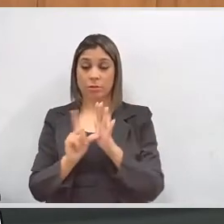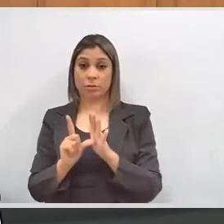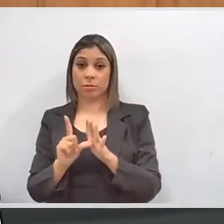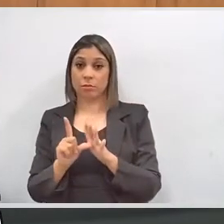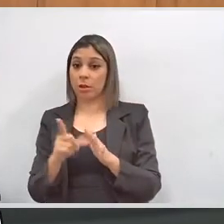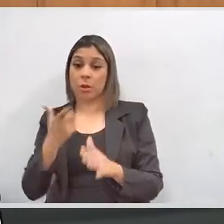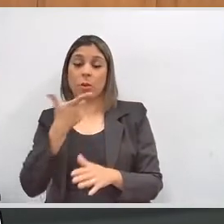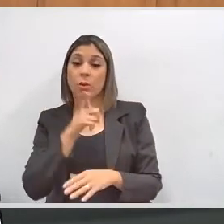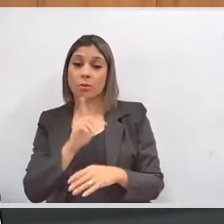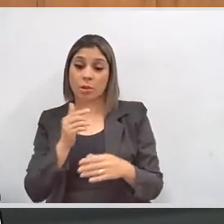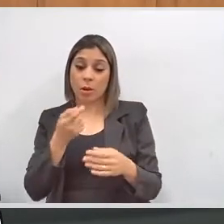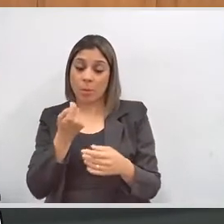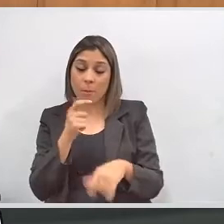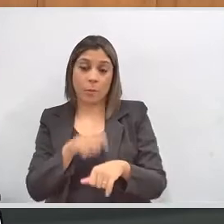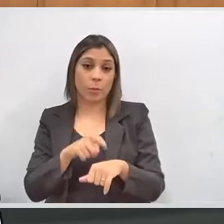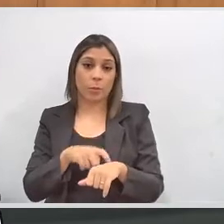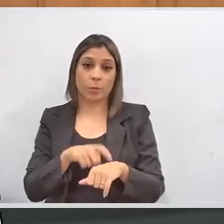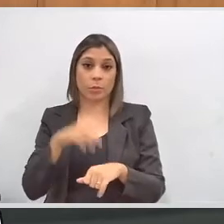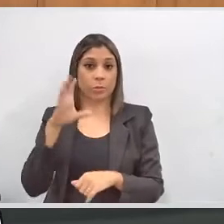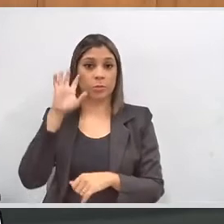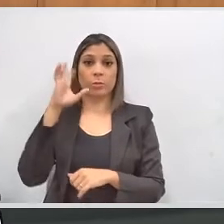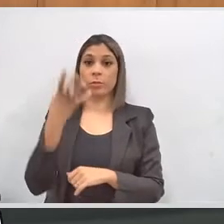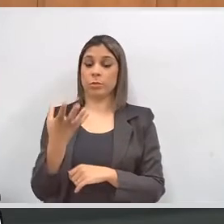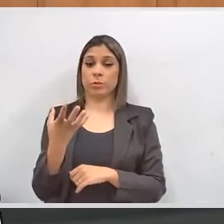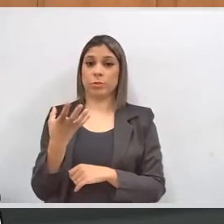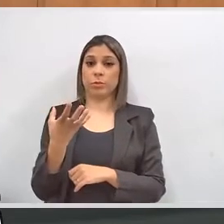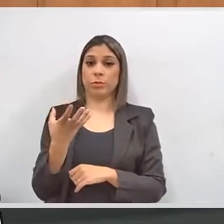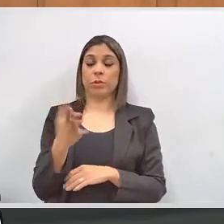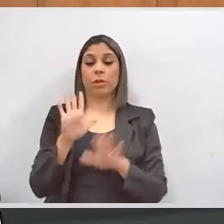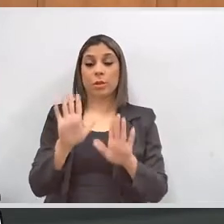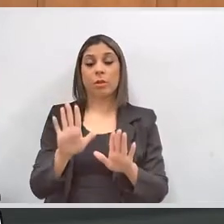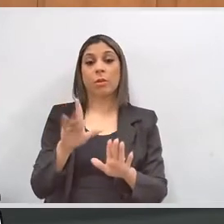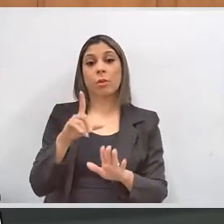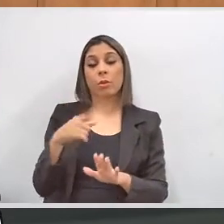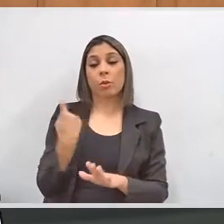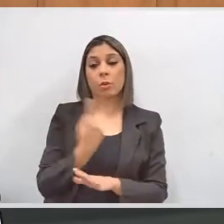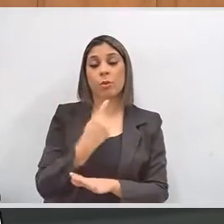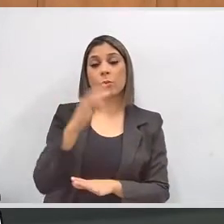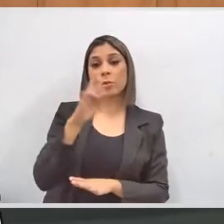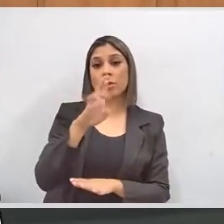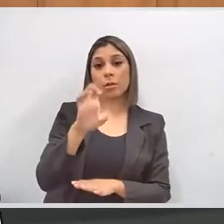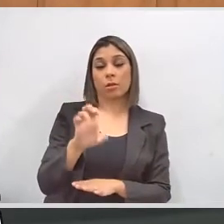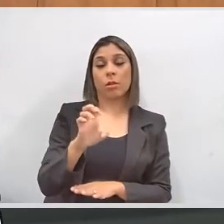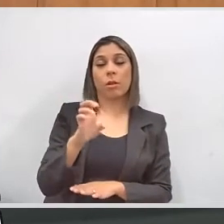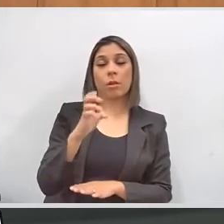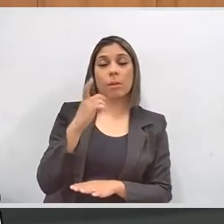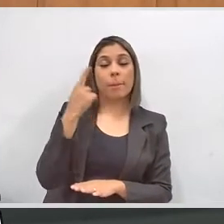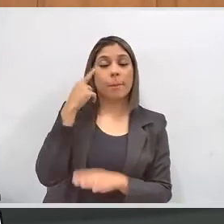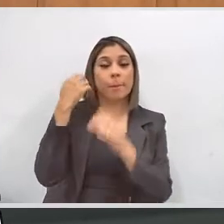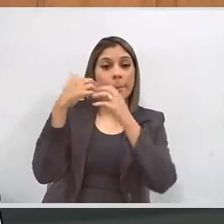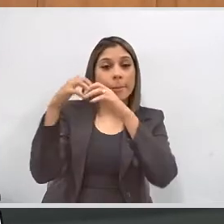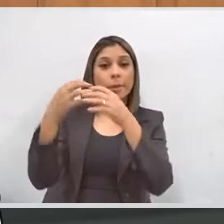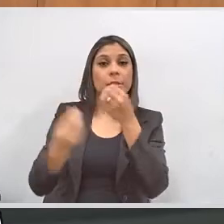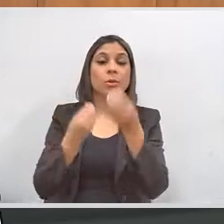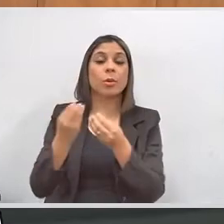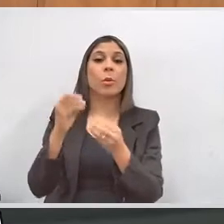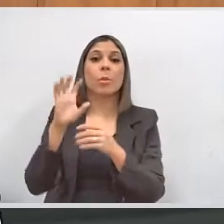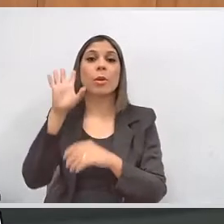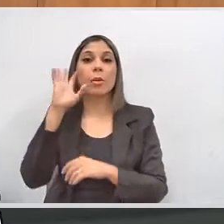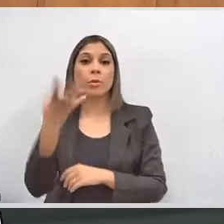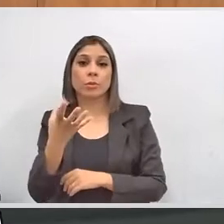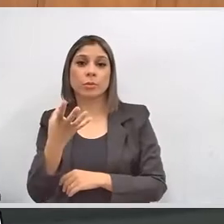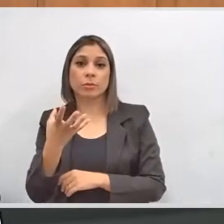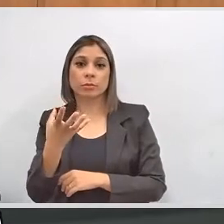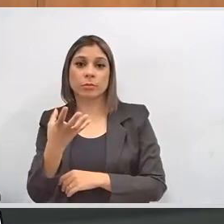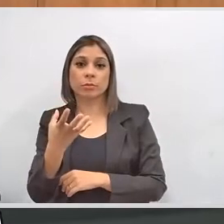opção que se colocou para a justiça eleitoral foi criar sessões especiais em